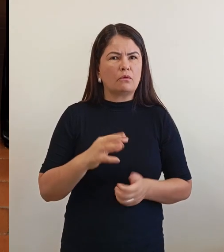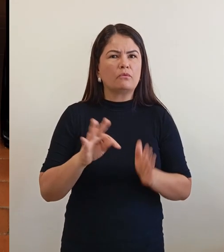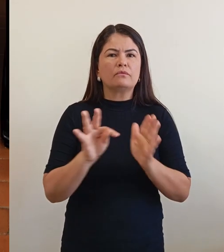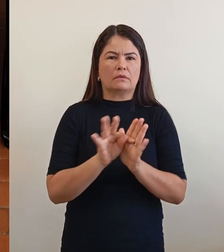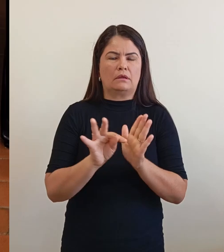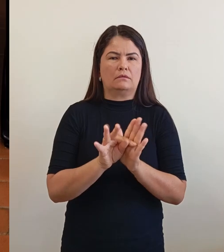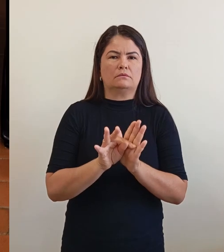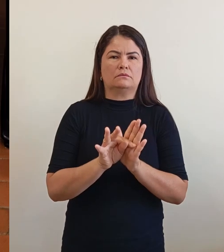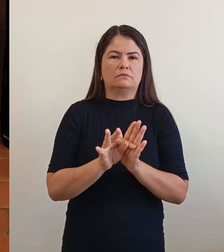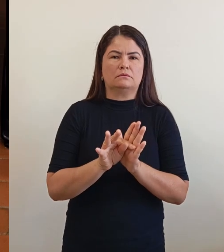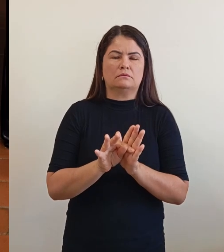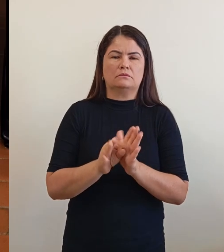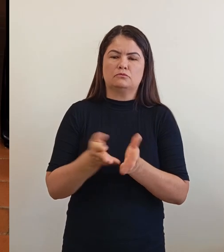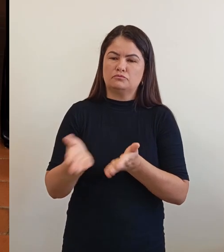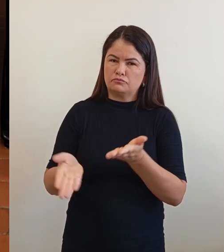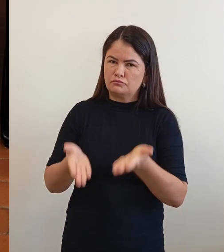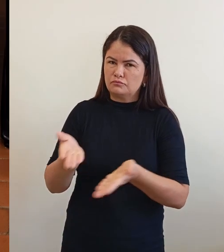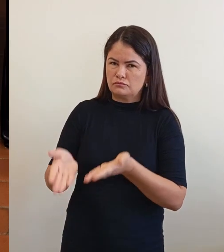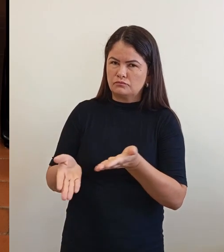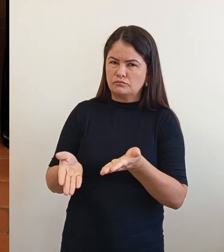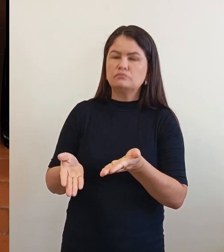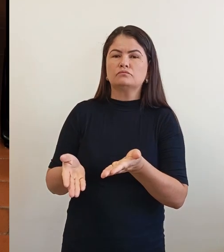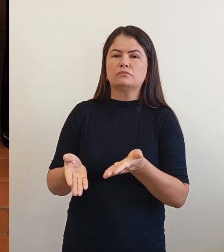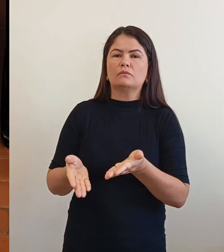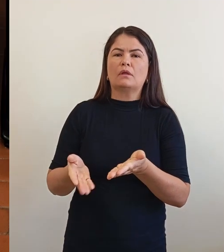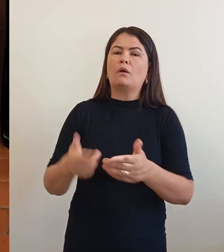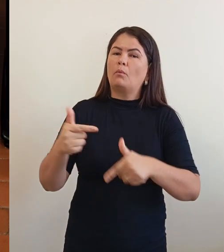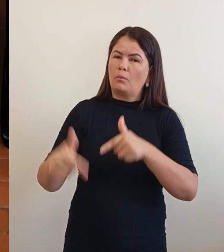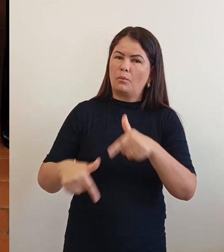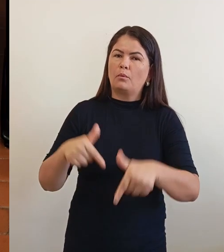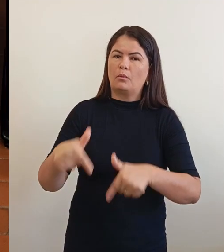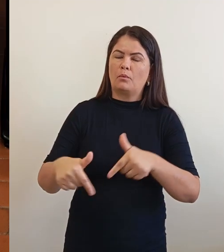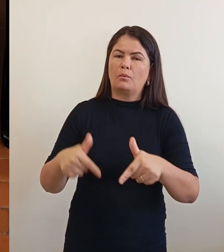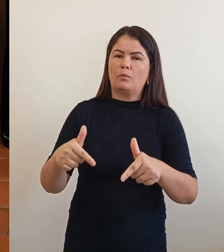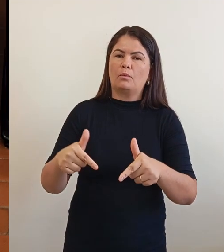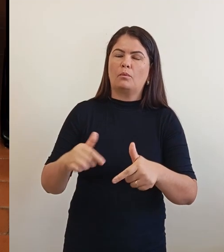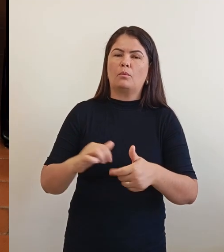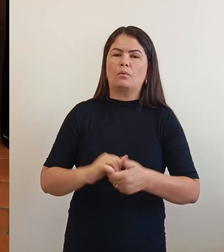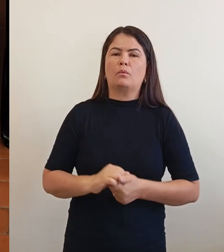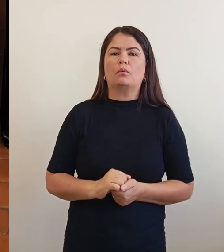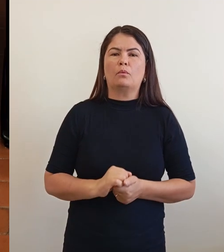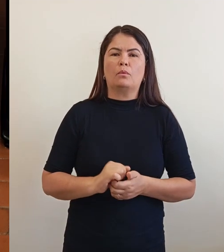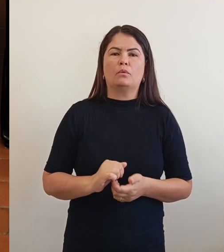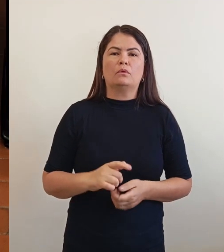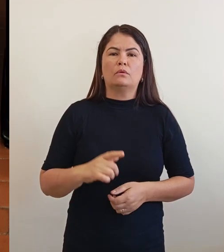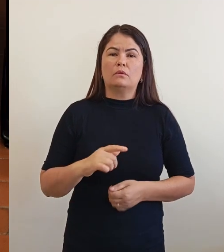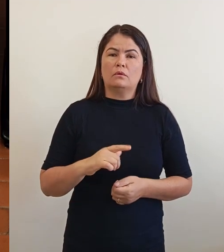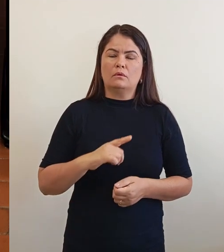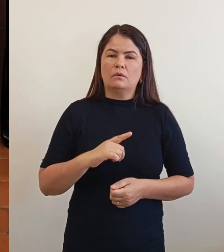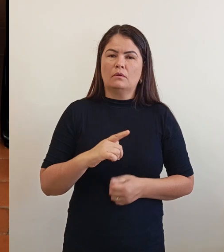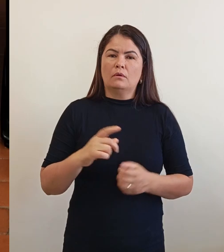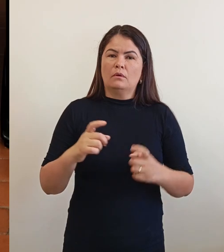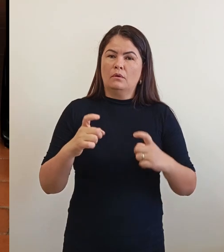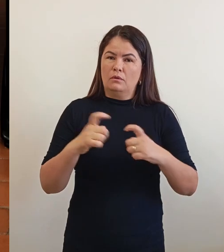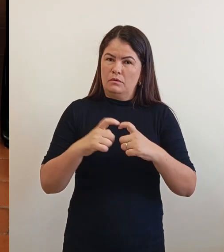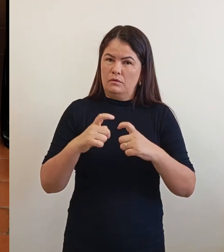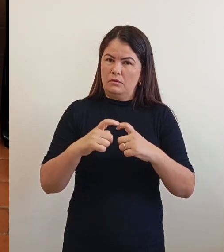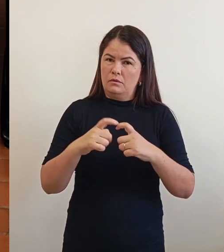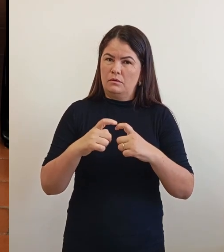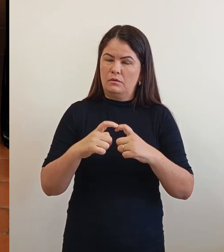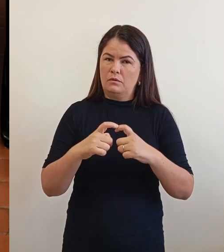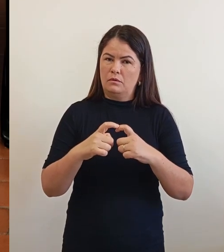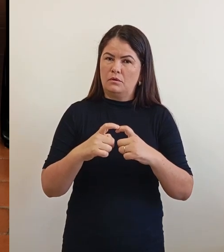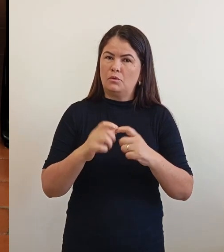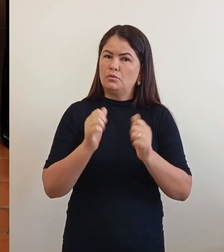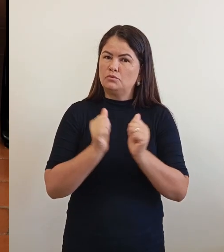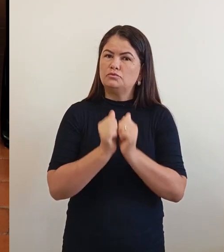dedicando e oferecendo esse trabalho. Tendo um veterinário acompanhando, né?